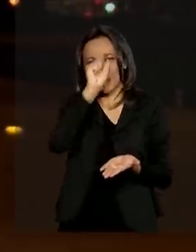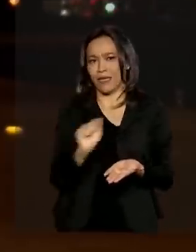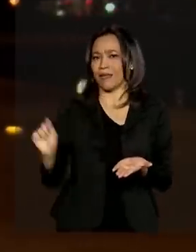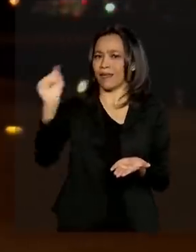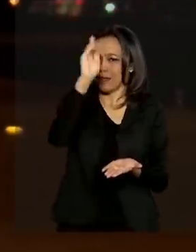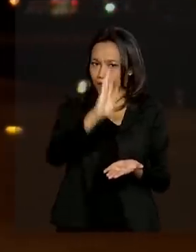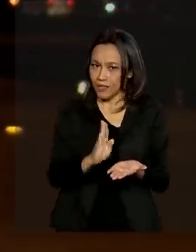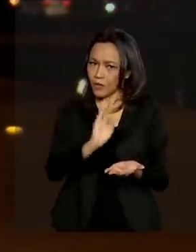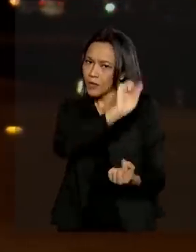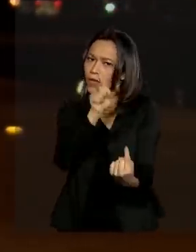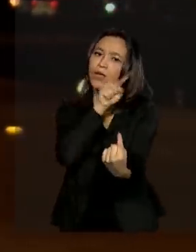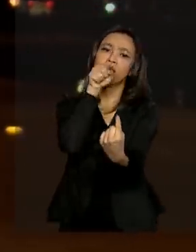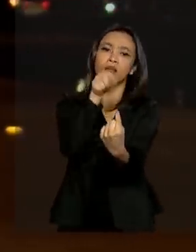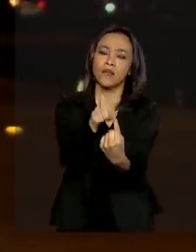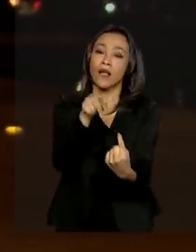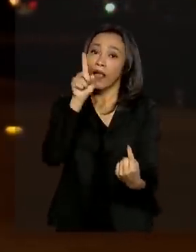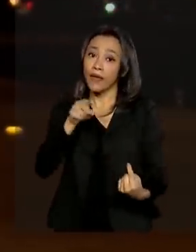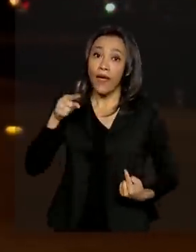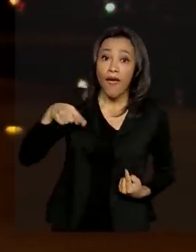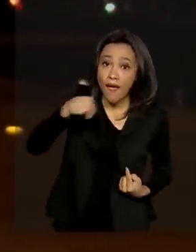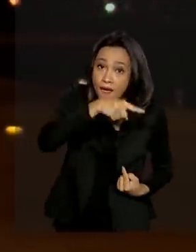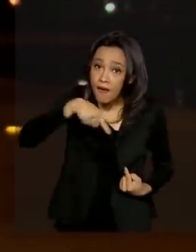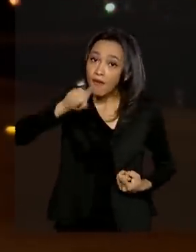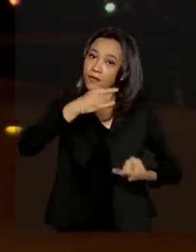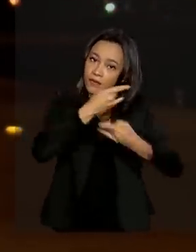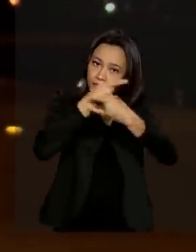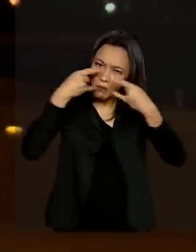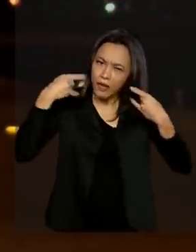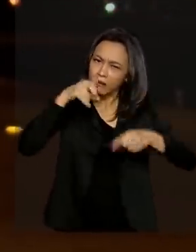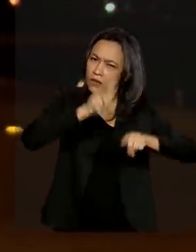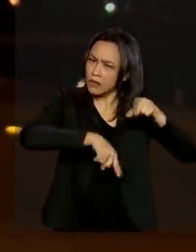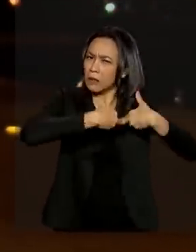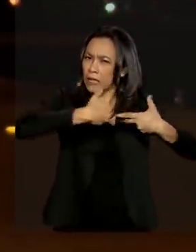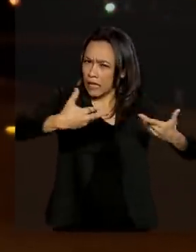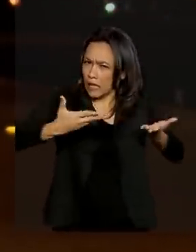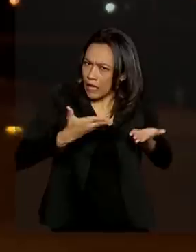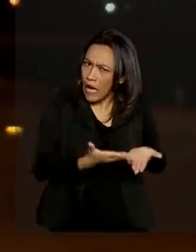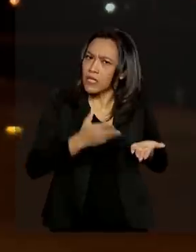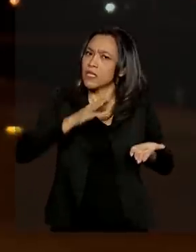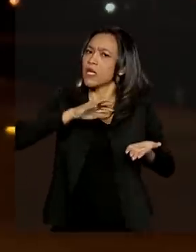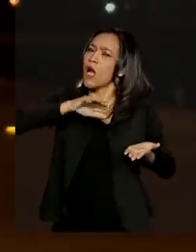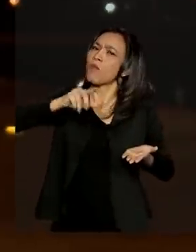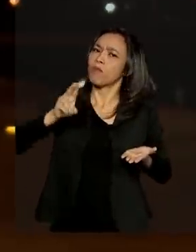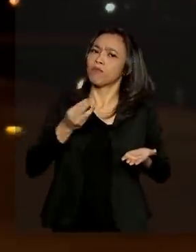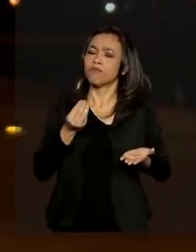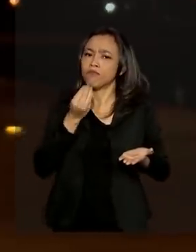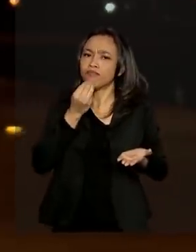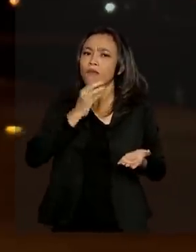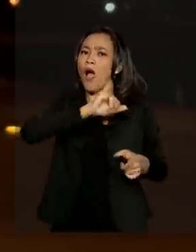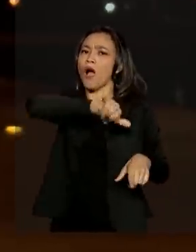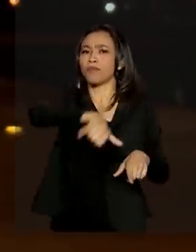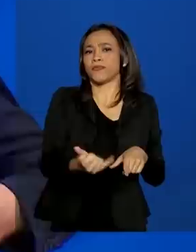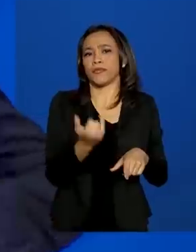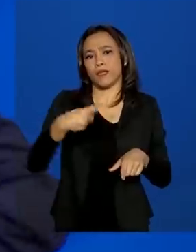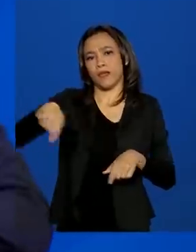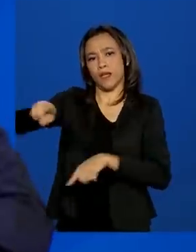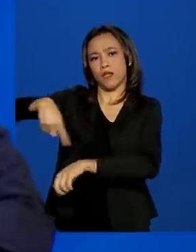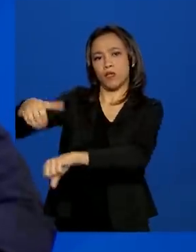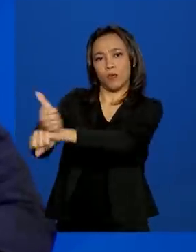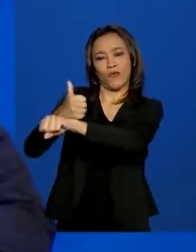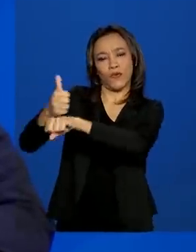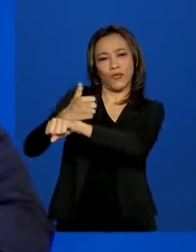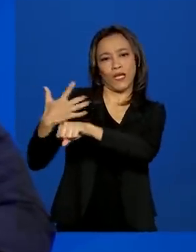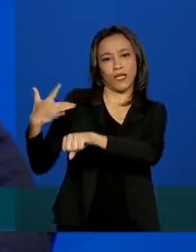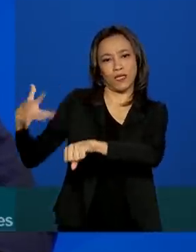A ideia é que essas máscaras, esses equipamentos, sejam reaproveitados pelas equipes médicas. Essas